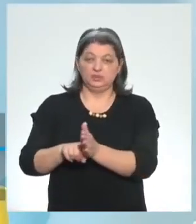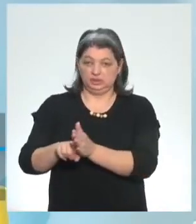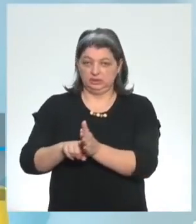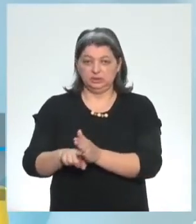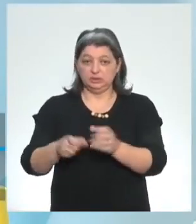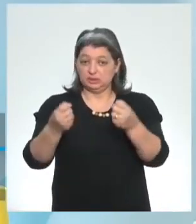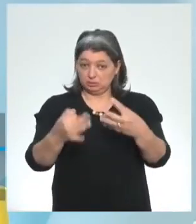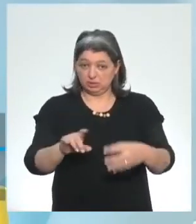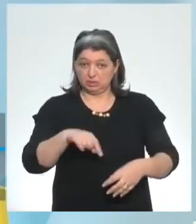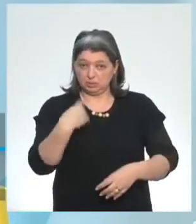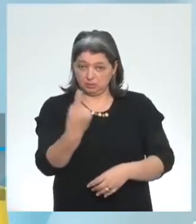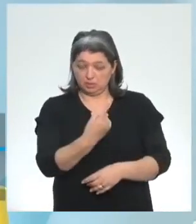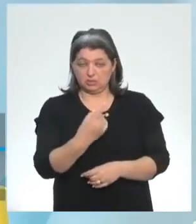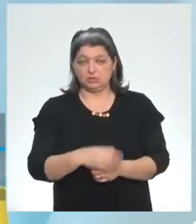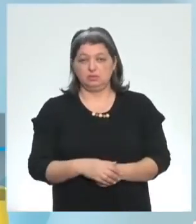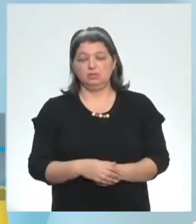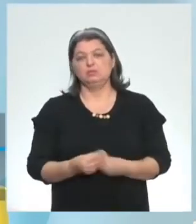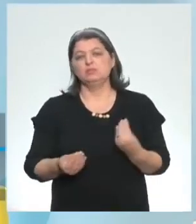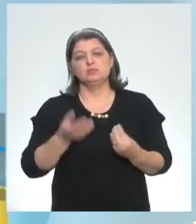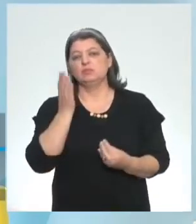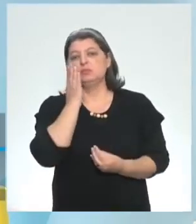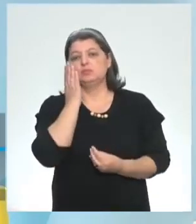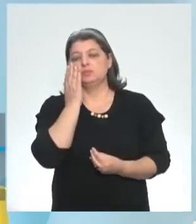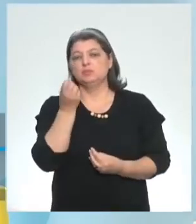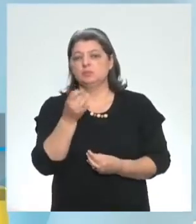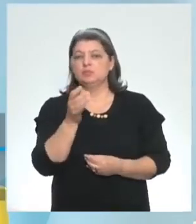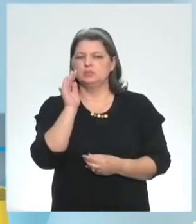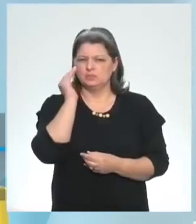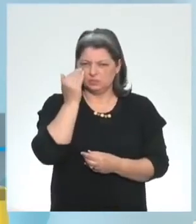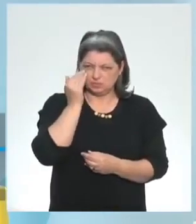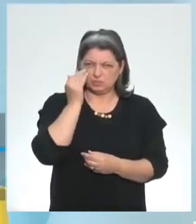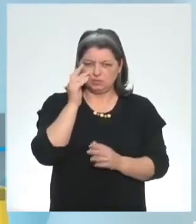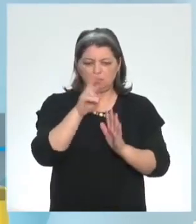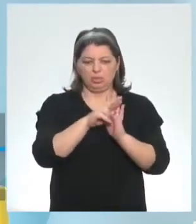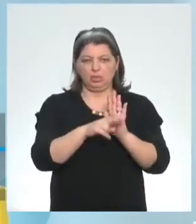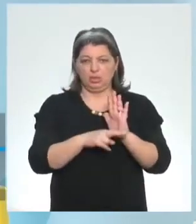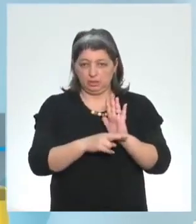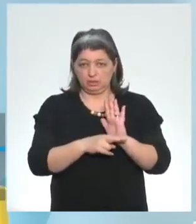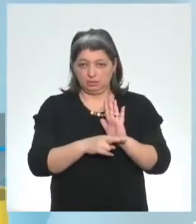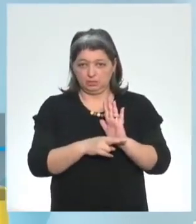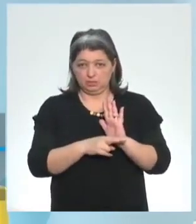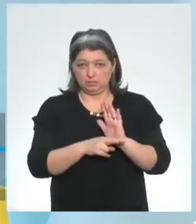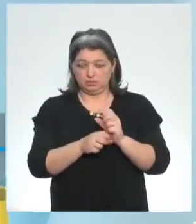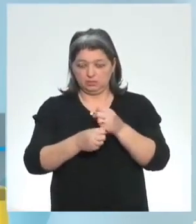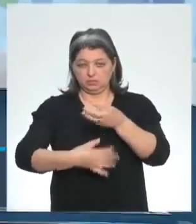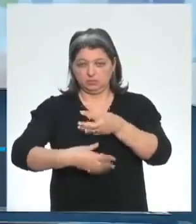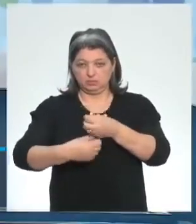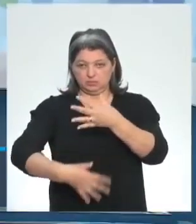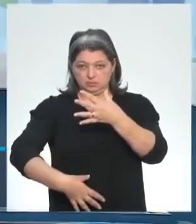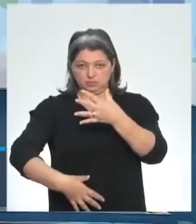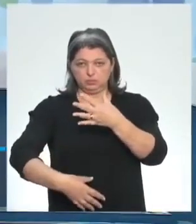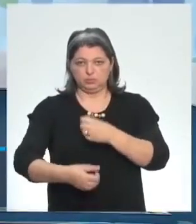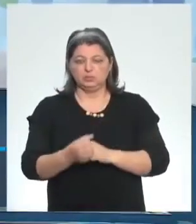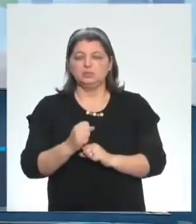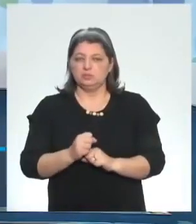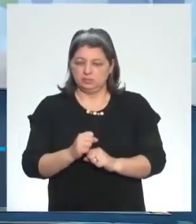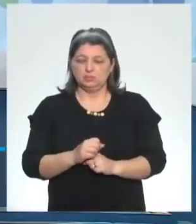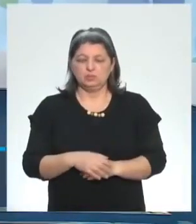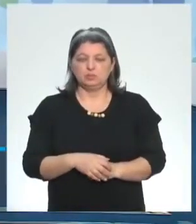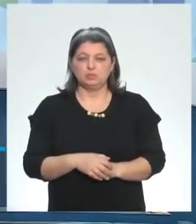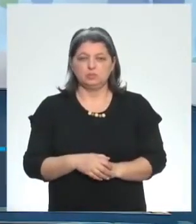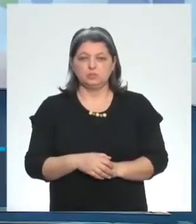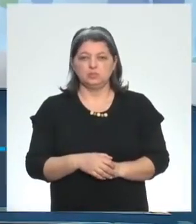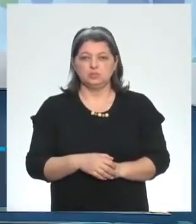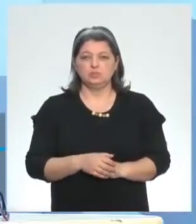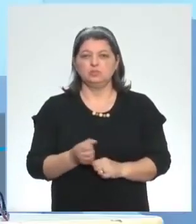acontece lá pra poder saber direitinho se vocês estão entendendo as regras se subir alguma coisa aí no chat Erika você pode me interromper a qualquer